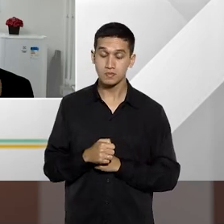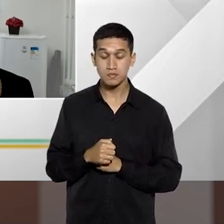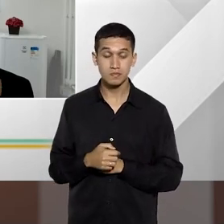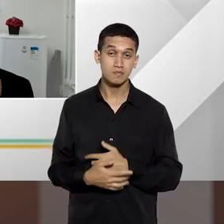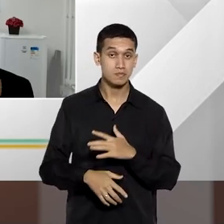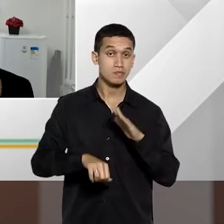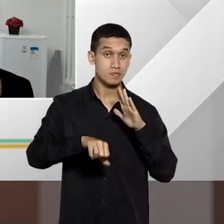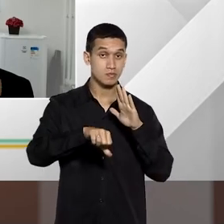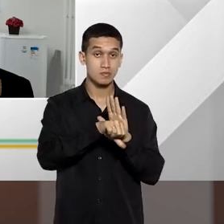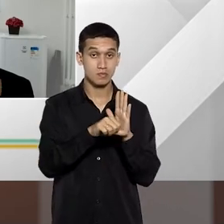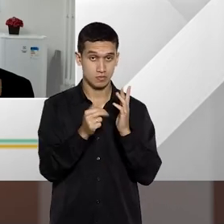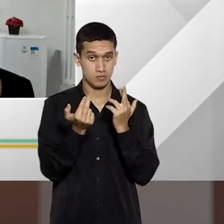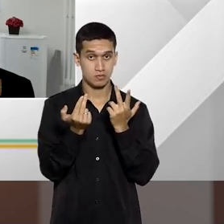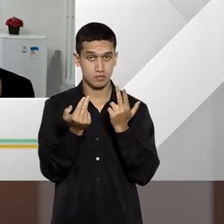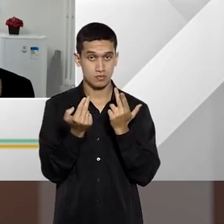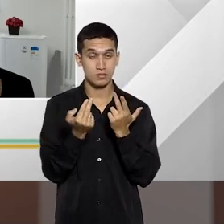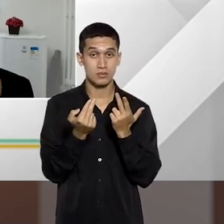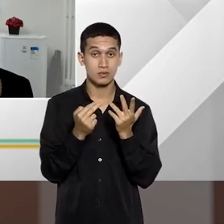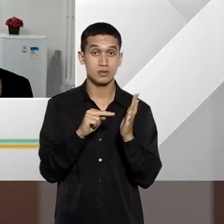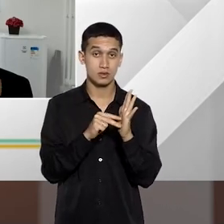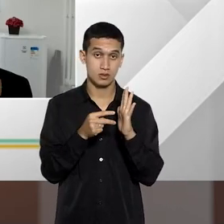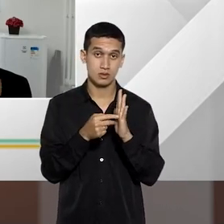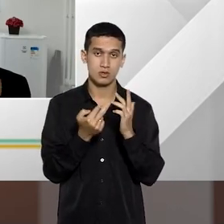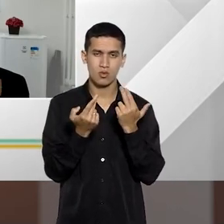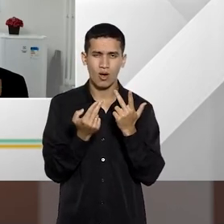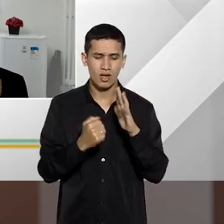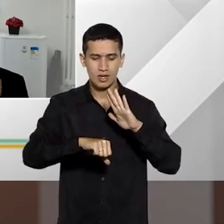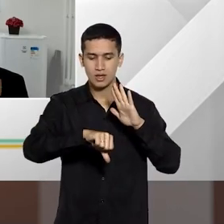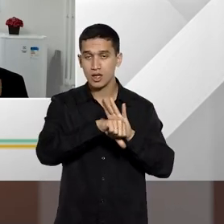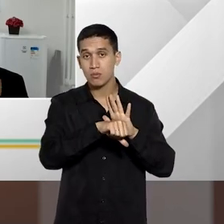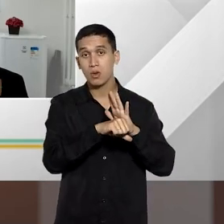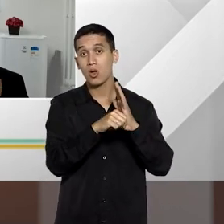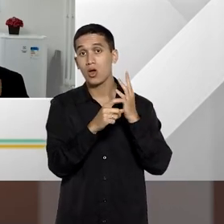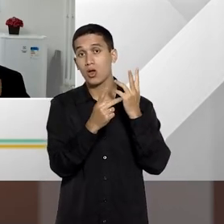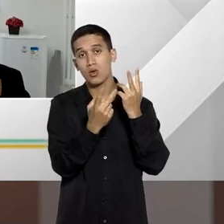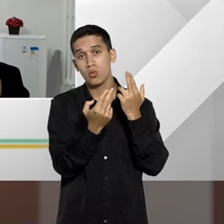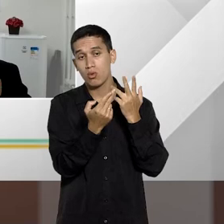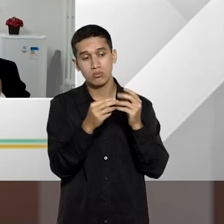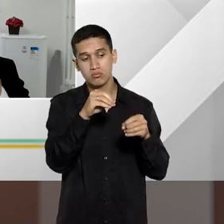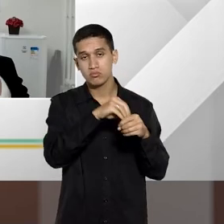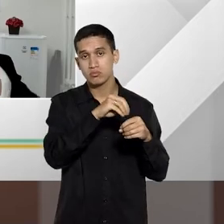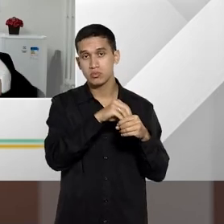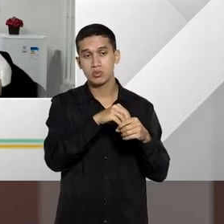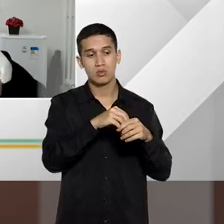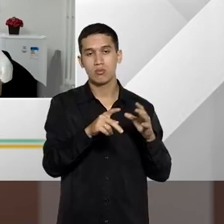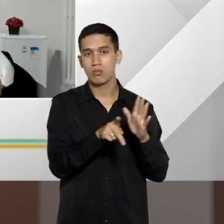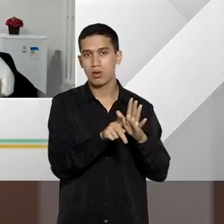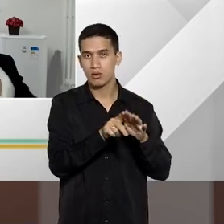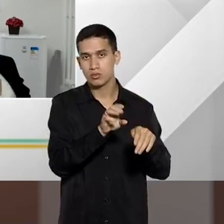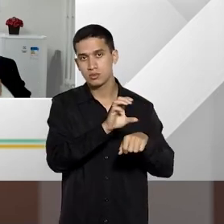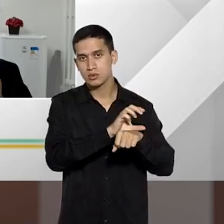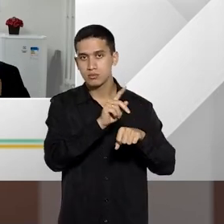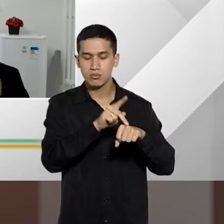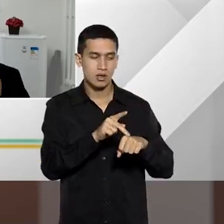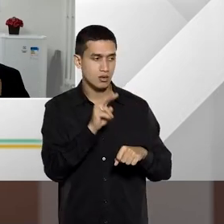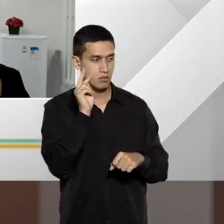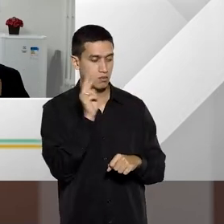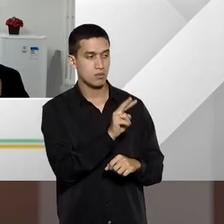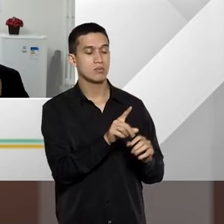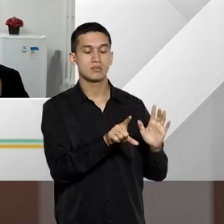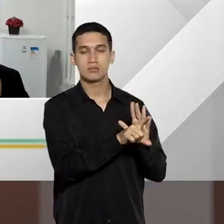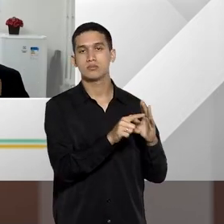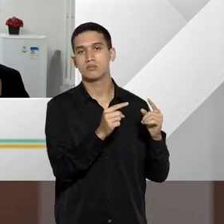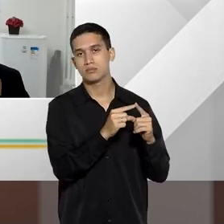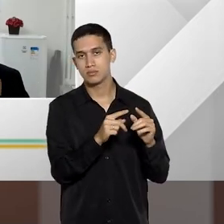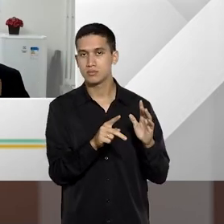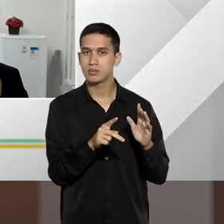espécie são crimes que preenchem o mesmo tipo penal. Então, voltar na hipótese, não seria possível, por exemplo,